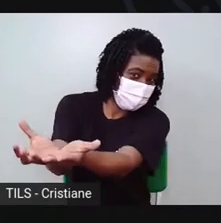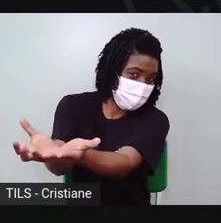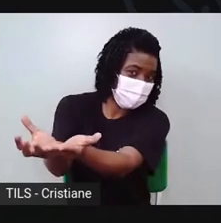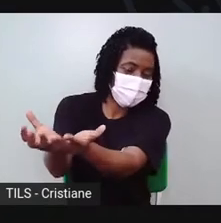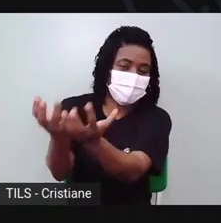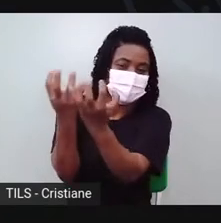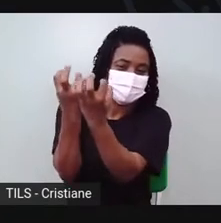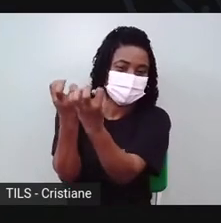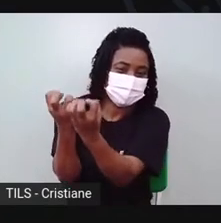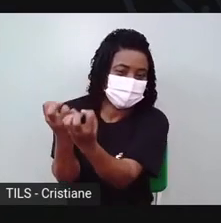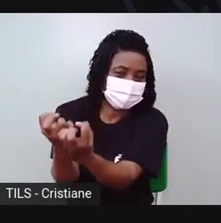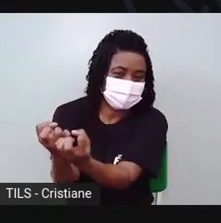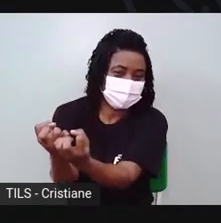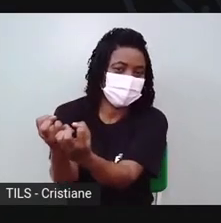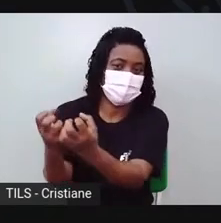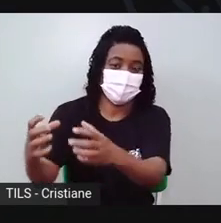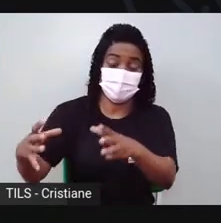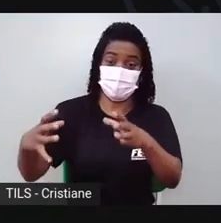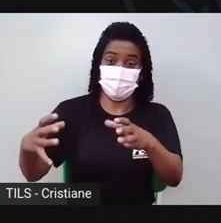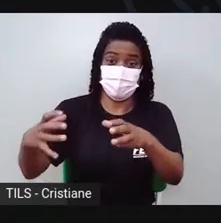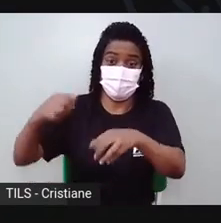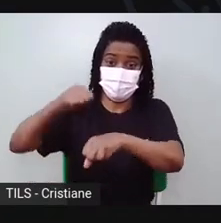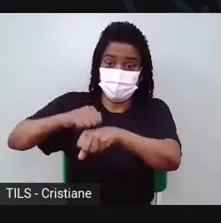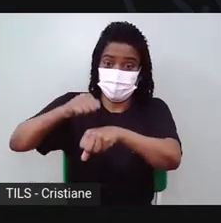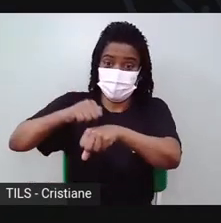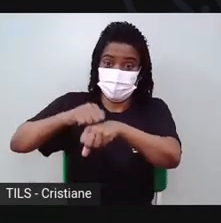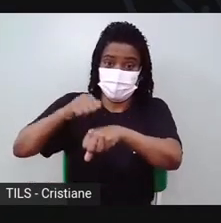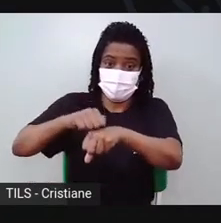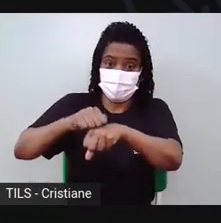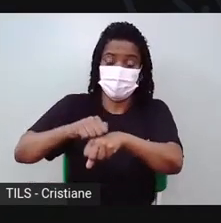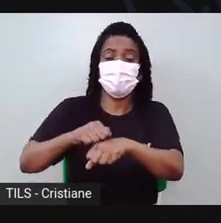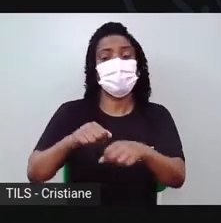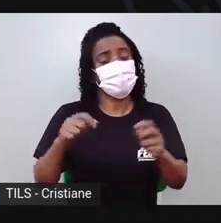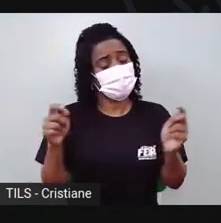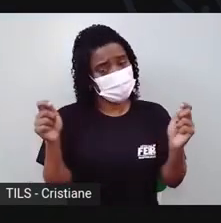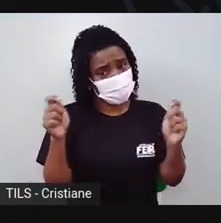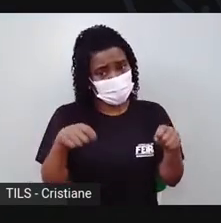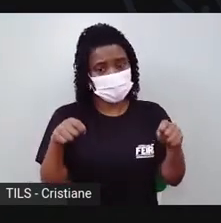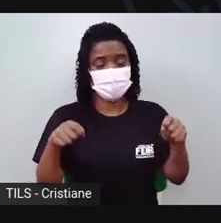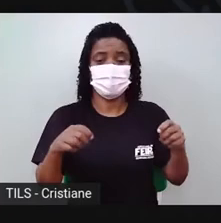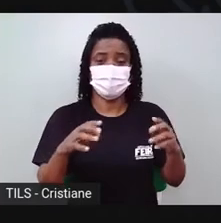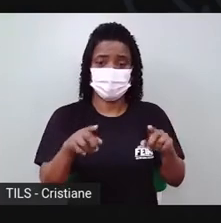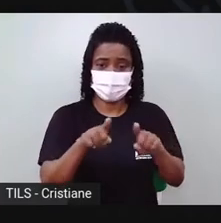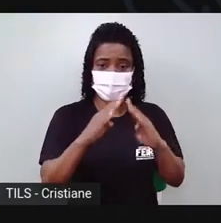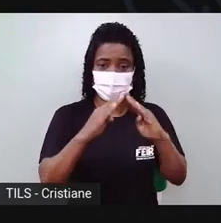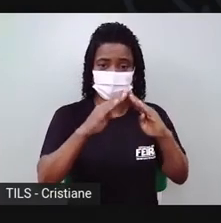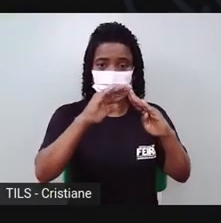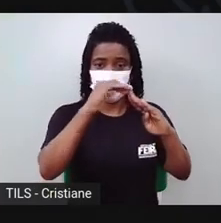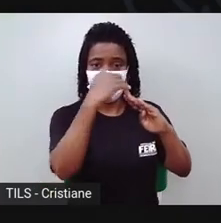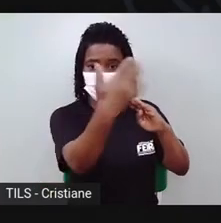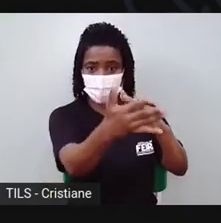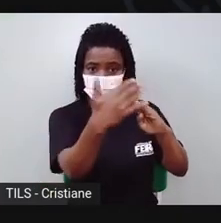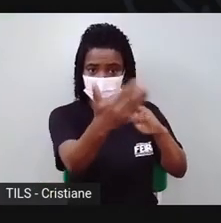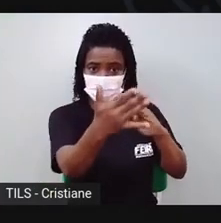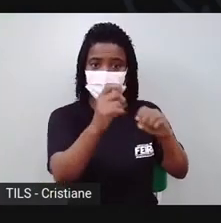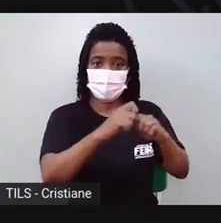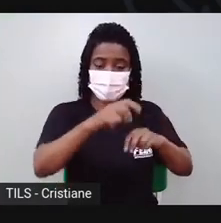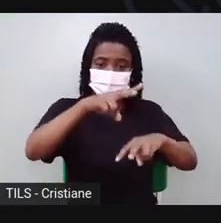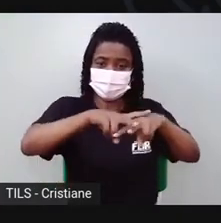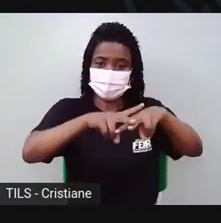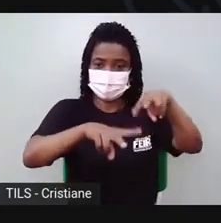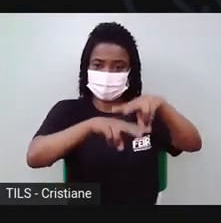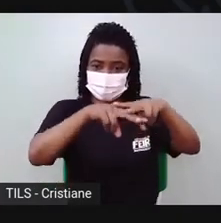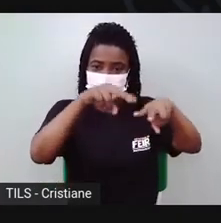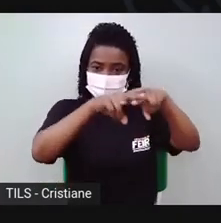E tem também as que fazem uma fogueira no quintal, com bastante lenha empilhada, bota